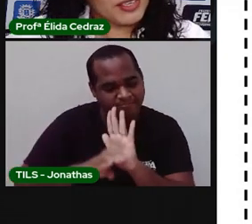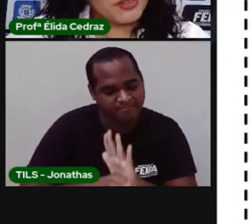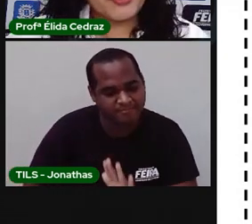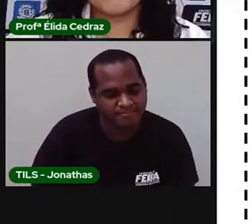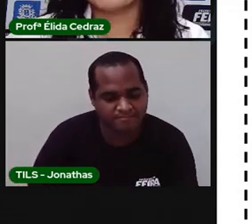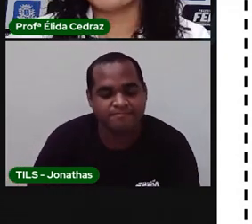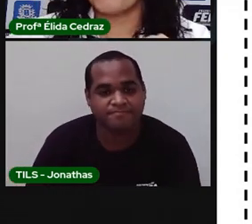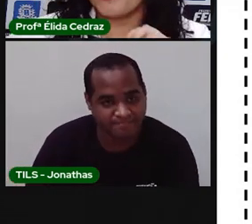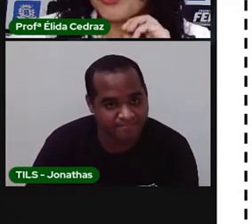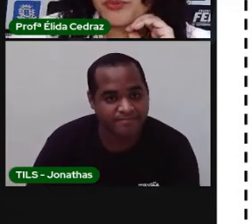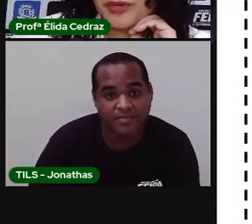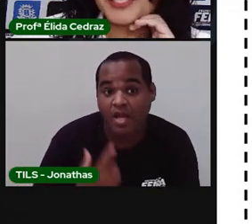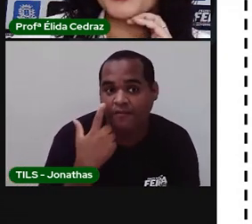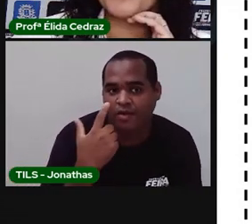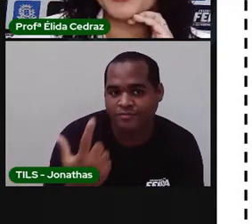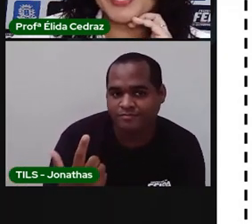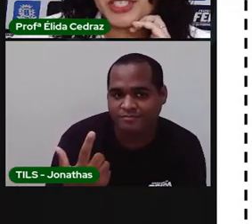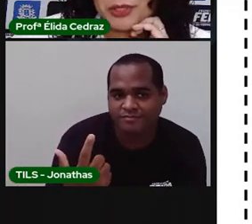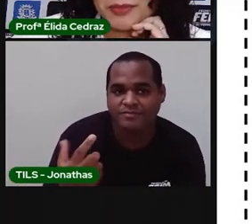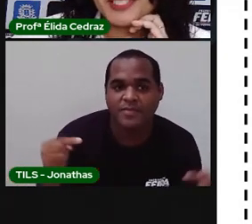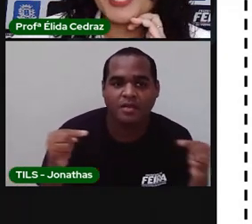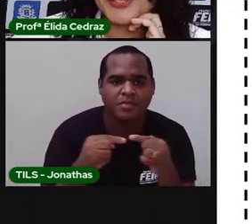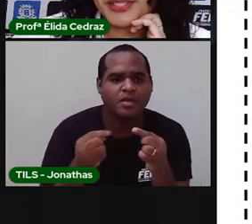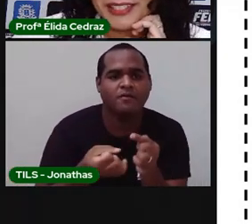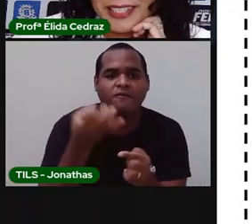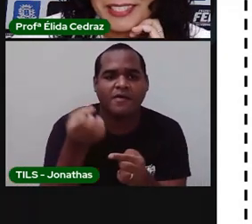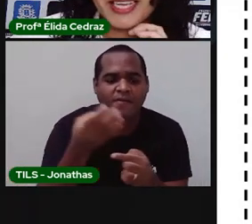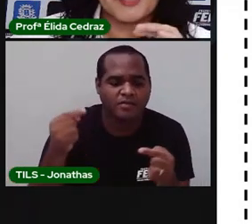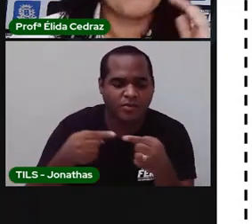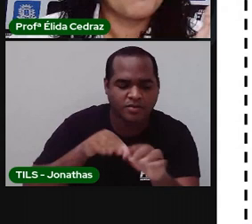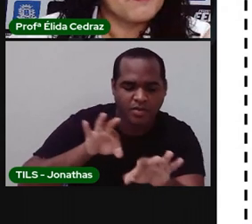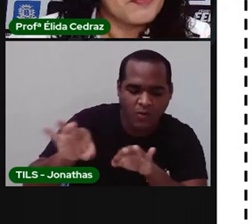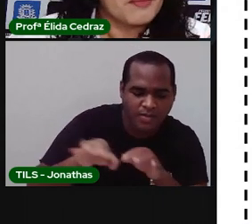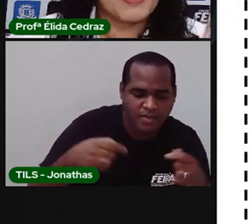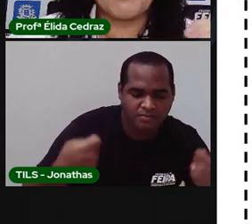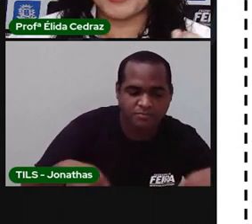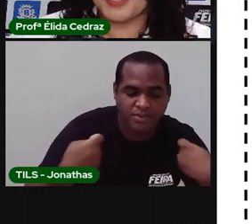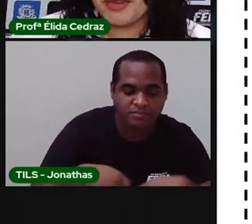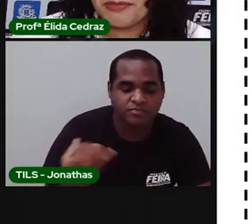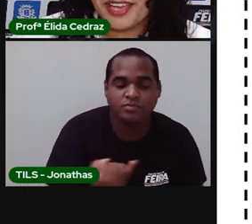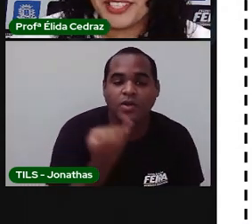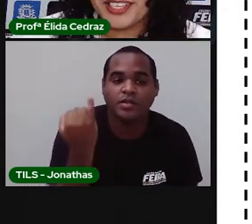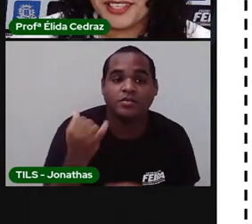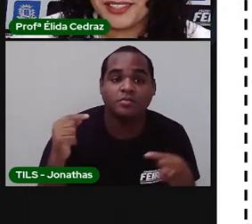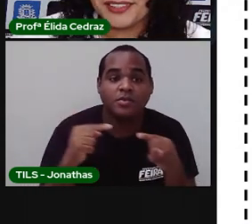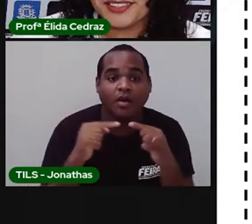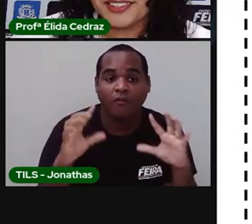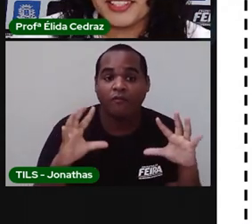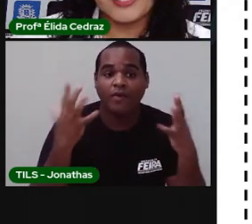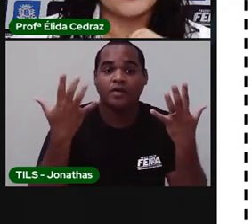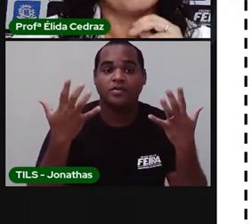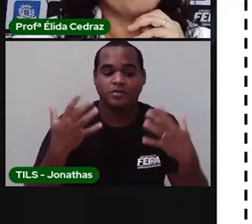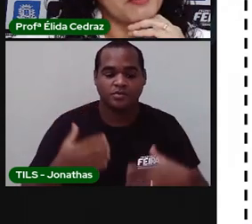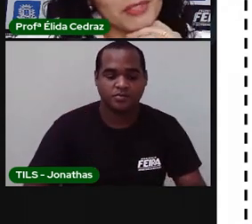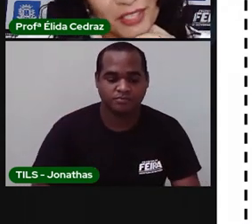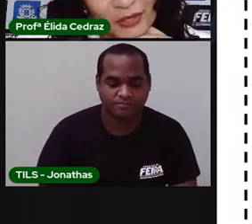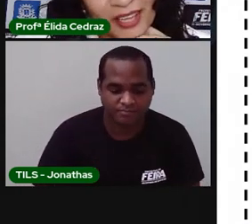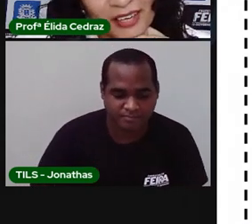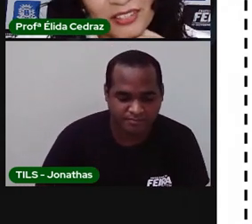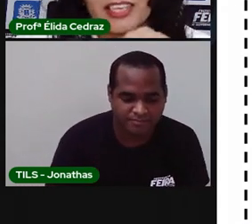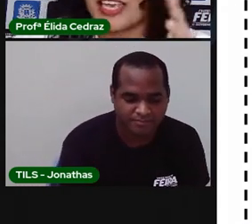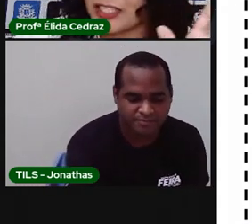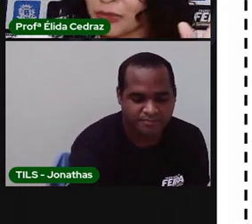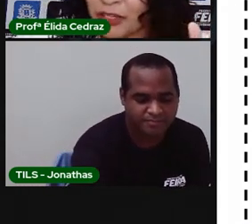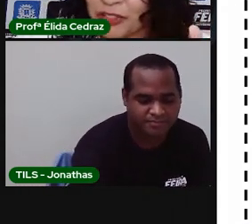Está vendo? Quantas coisas a gente precisa organizar para fazer uma festa? Então, vamos